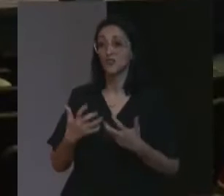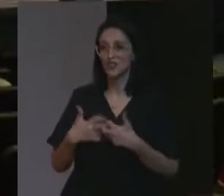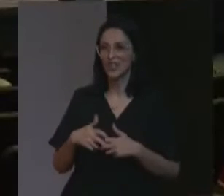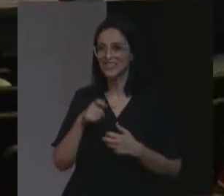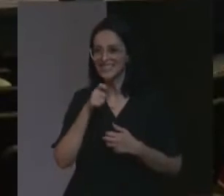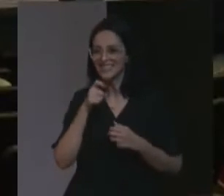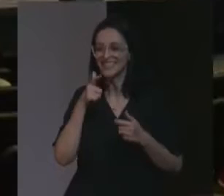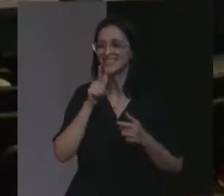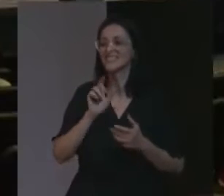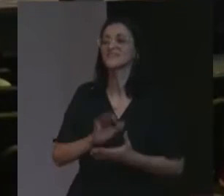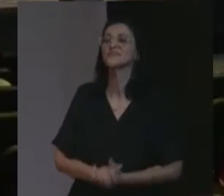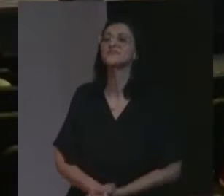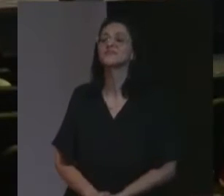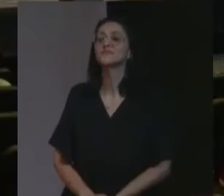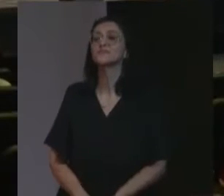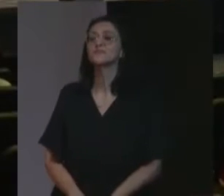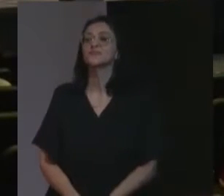não é?